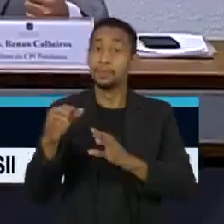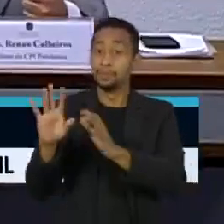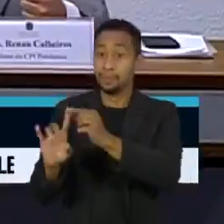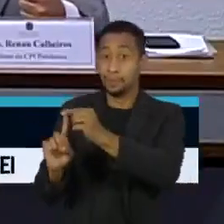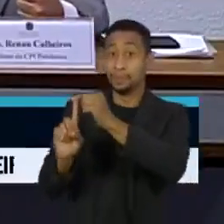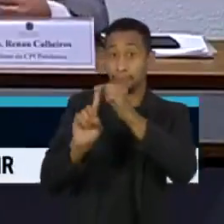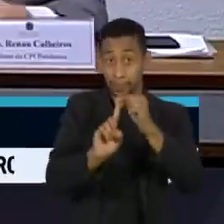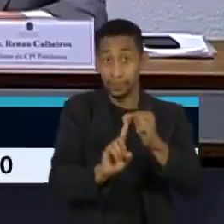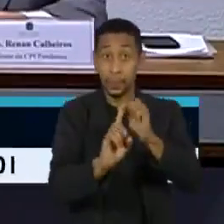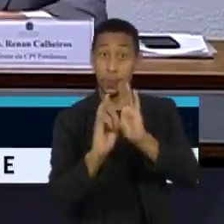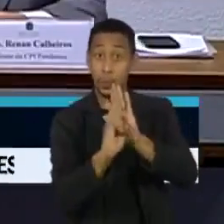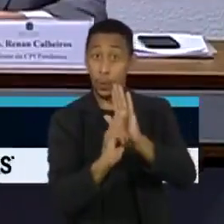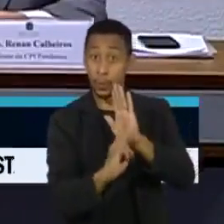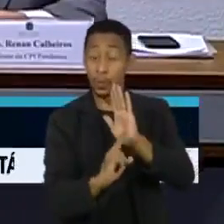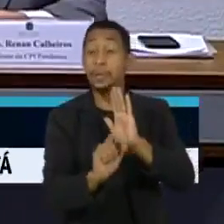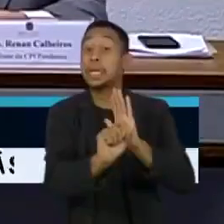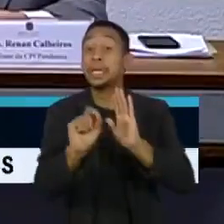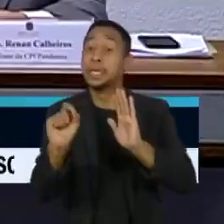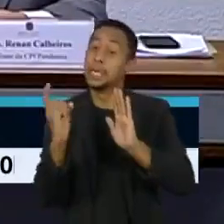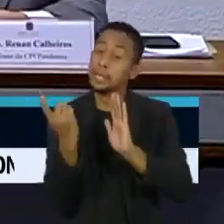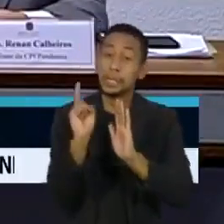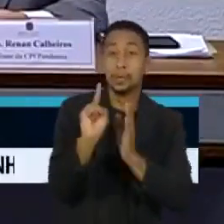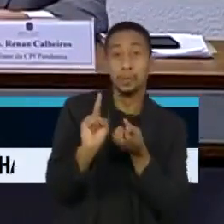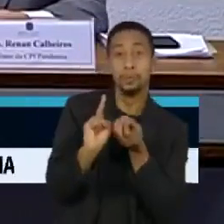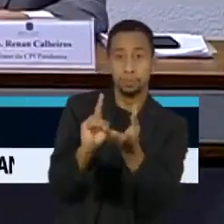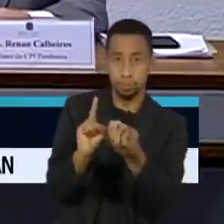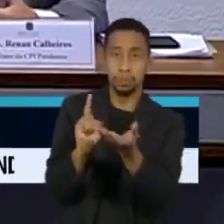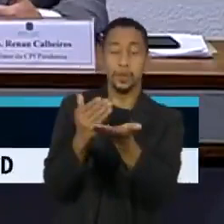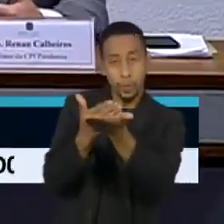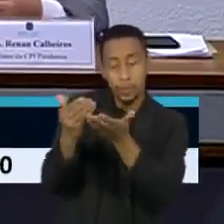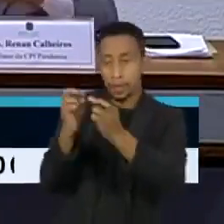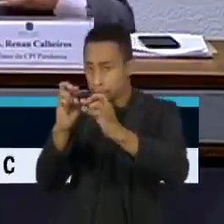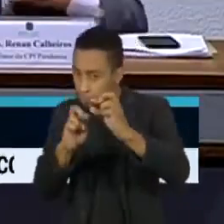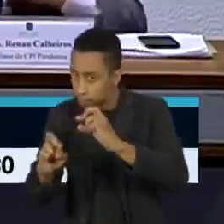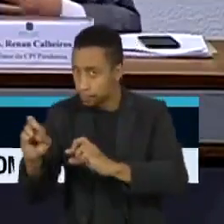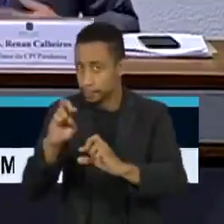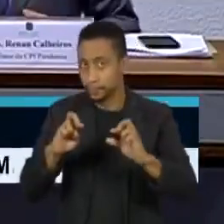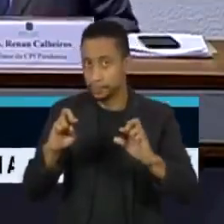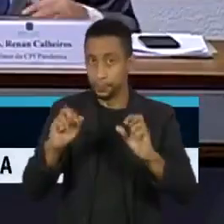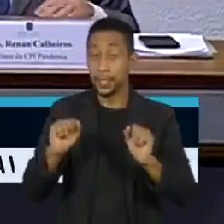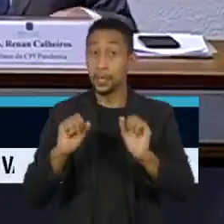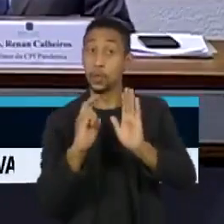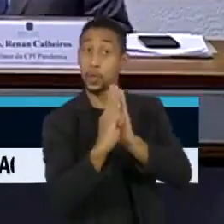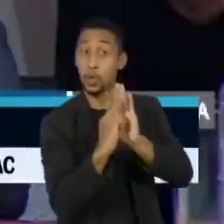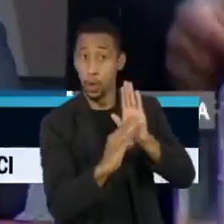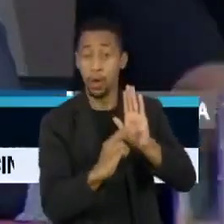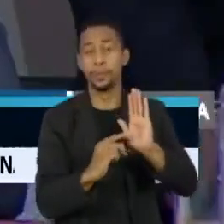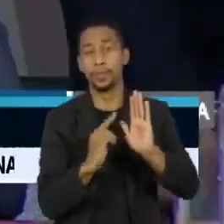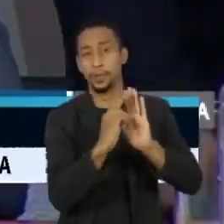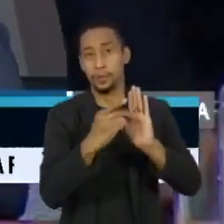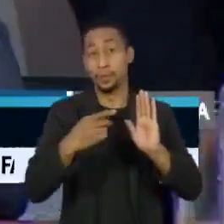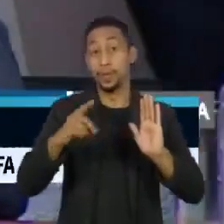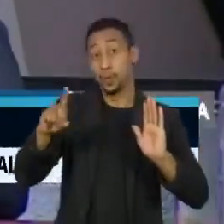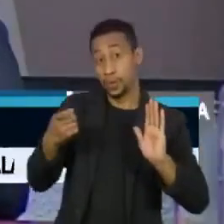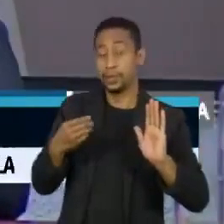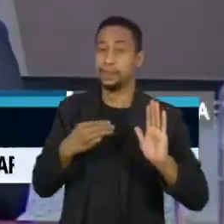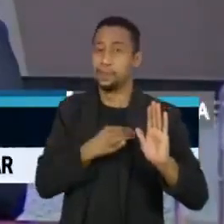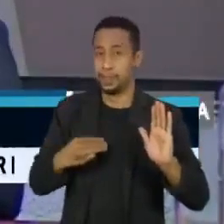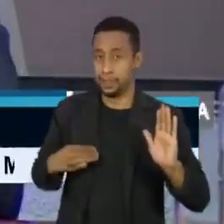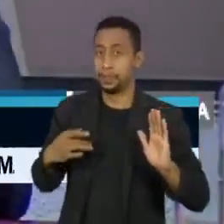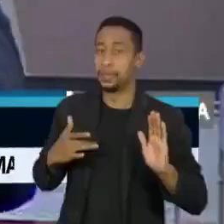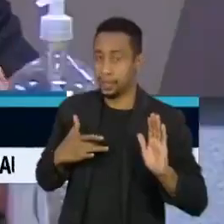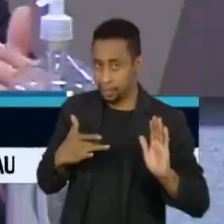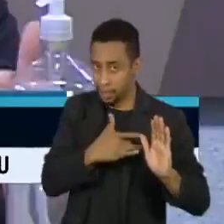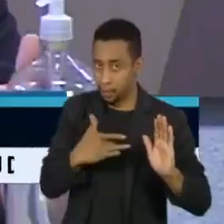testemunhas que prestaram depoimento e vão passar para a condição de investigados. Entre os nomes estão os ex-ministros da Saúde,